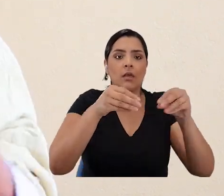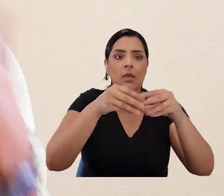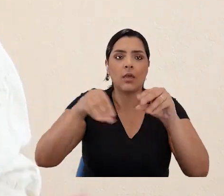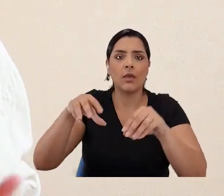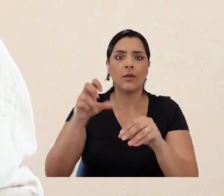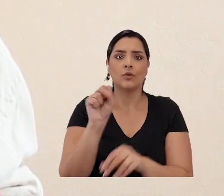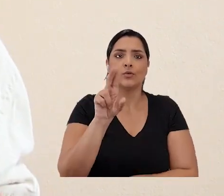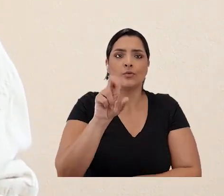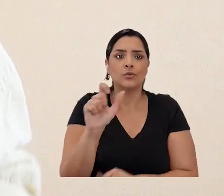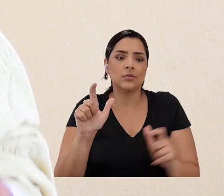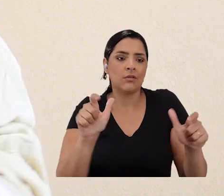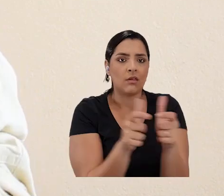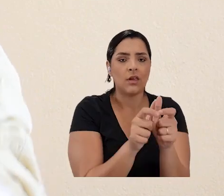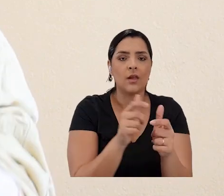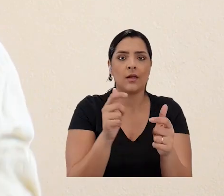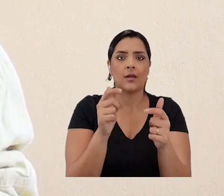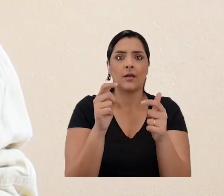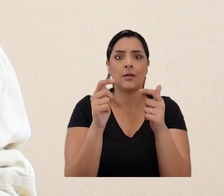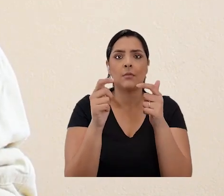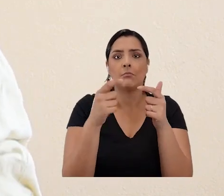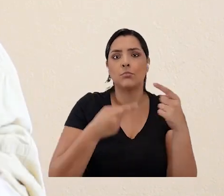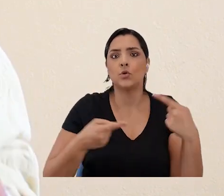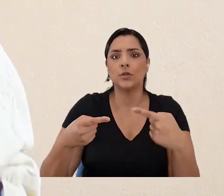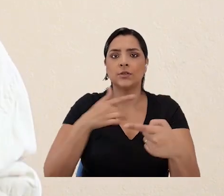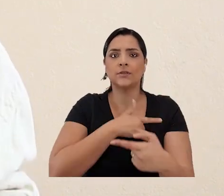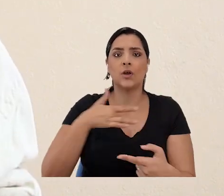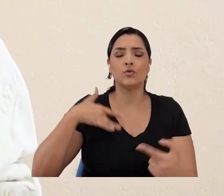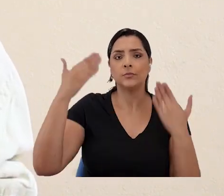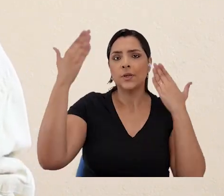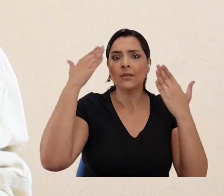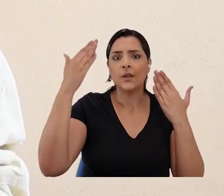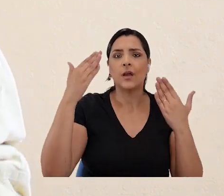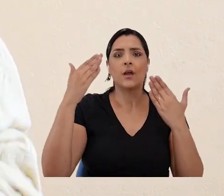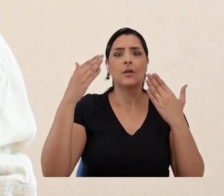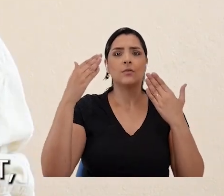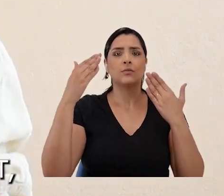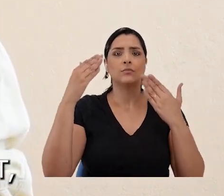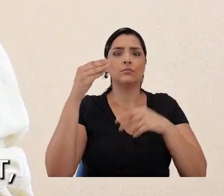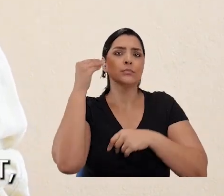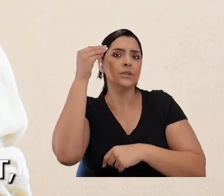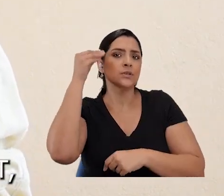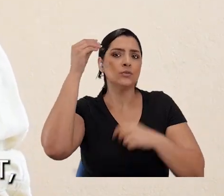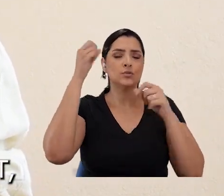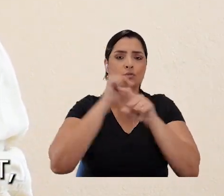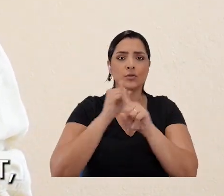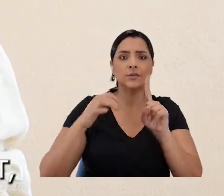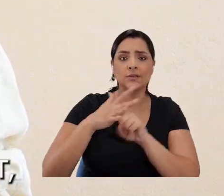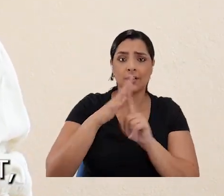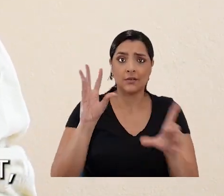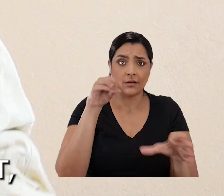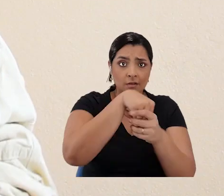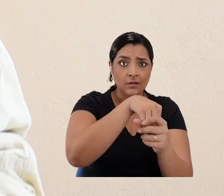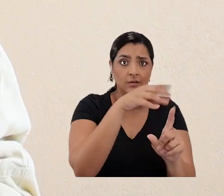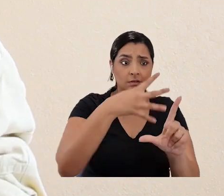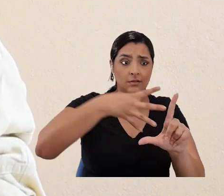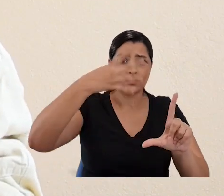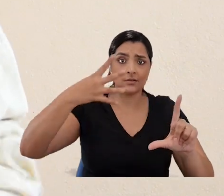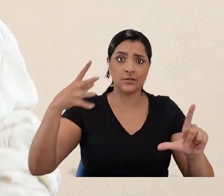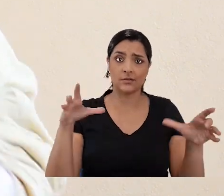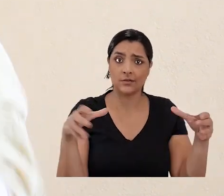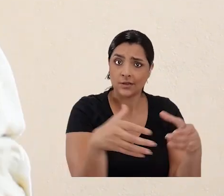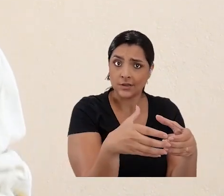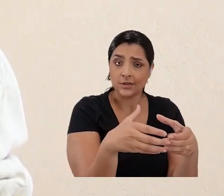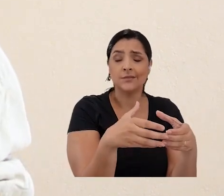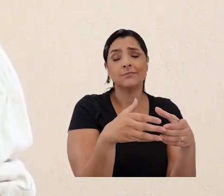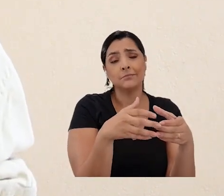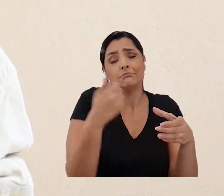dano, sucateamento do próprio SUS. da política de saúde mental, da rede de atenção psicossocial. No que diz respeito à população LGBT, eu acho que a gente